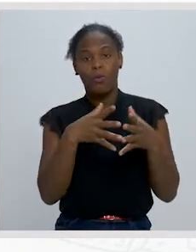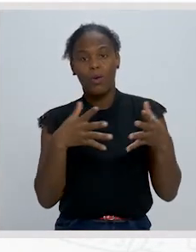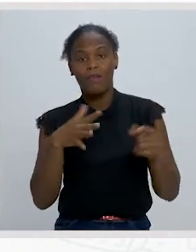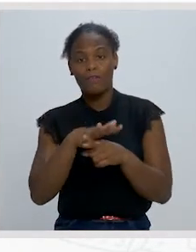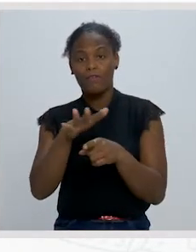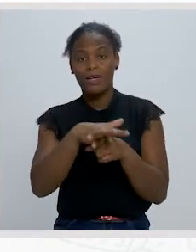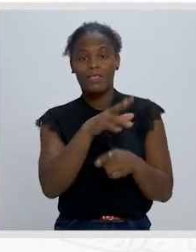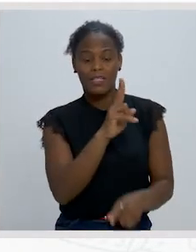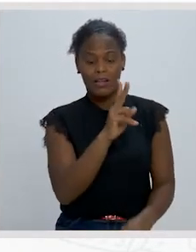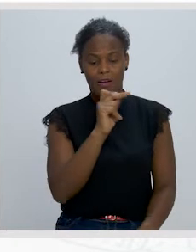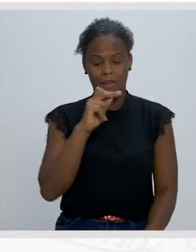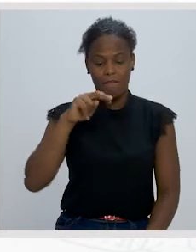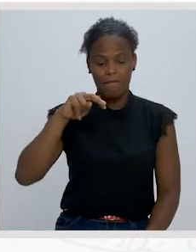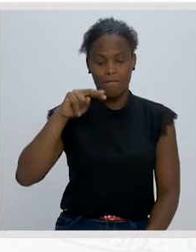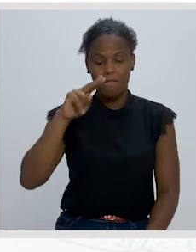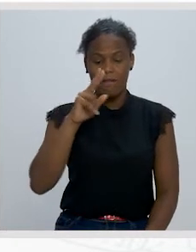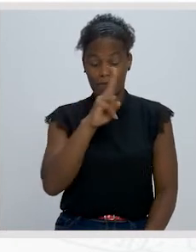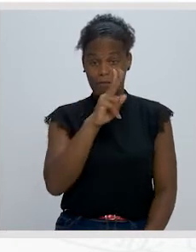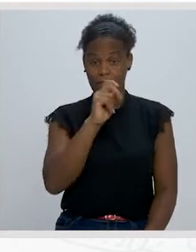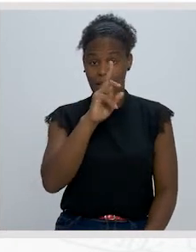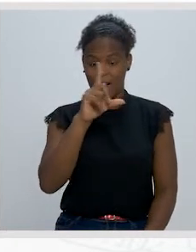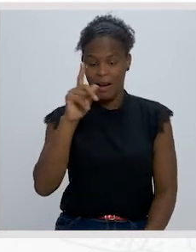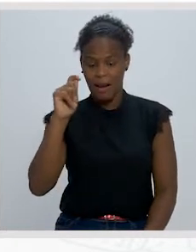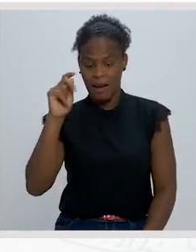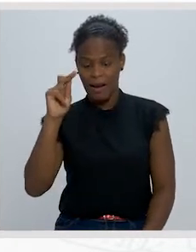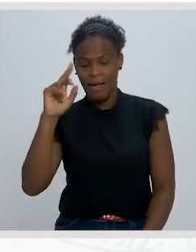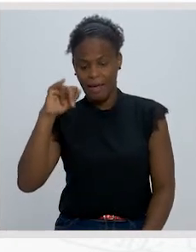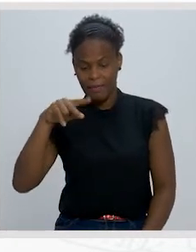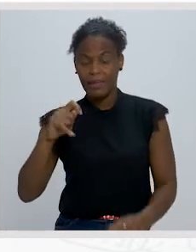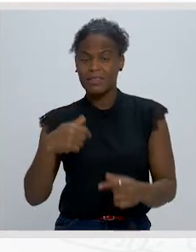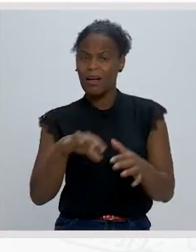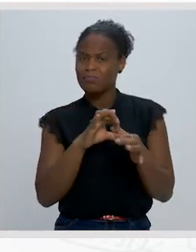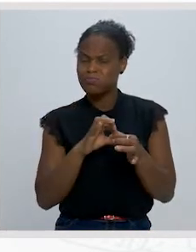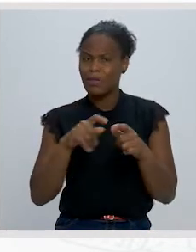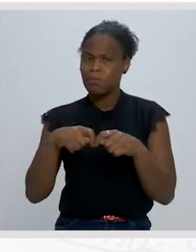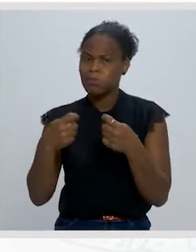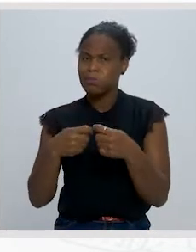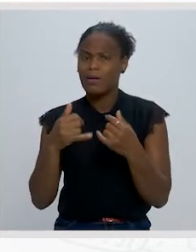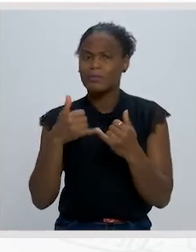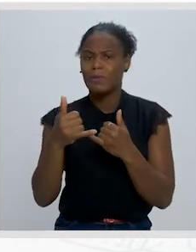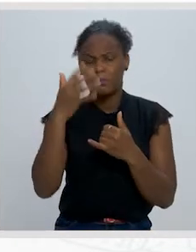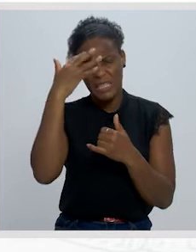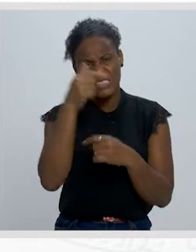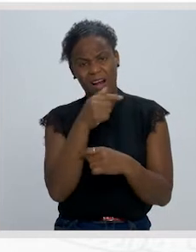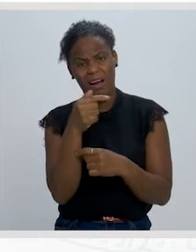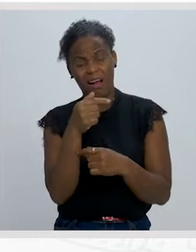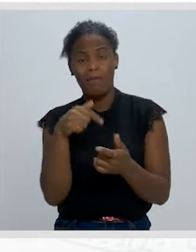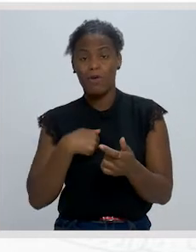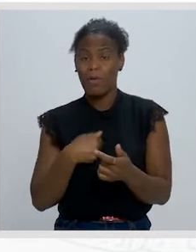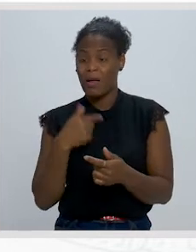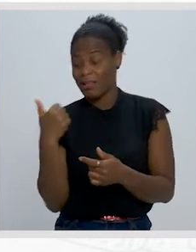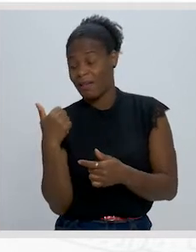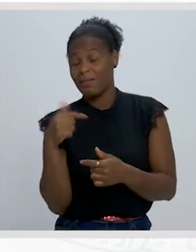influência de Verlaine, está intrinsecamente ligado à noção de decadência e ao pessimismo próprio deste.